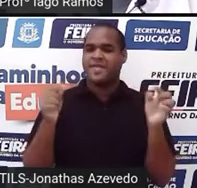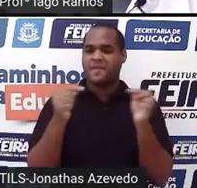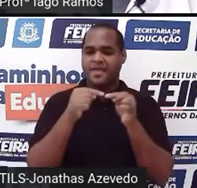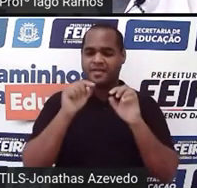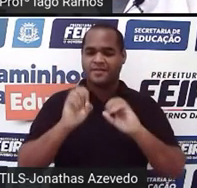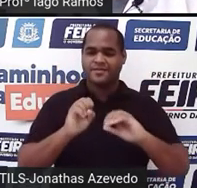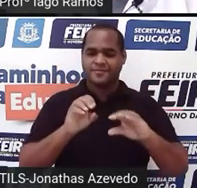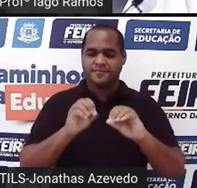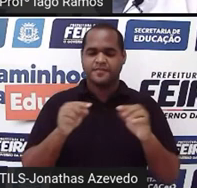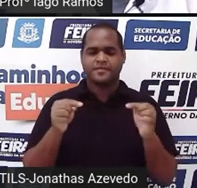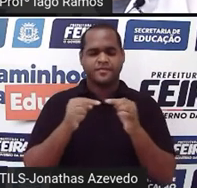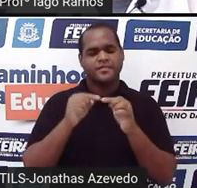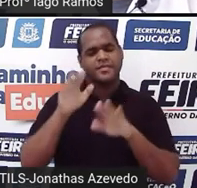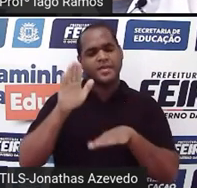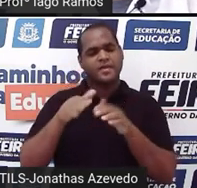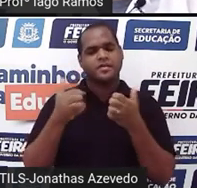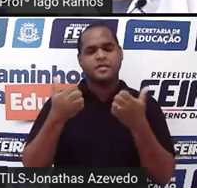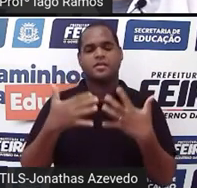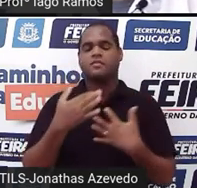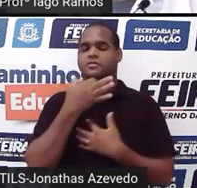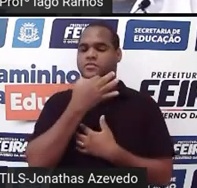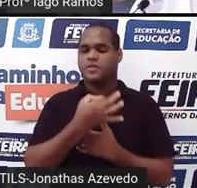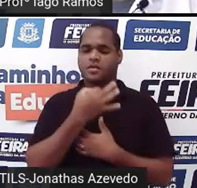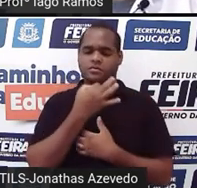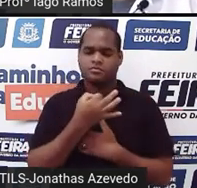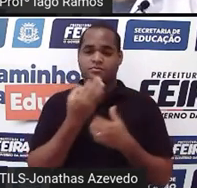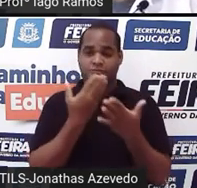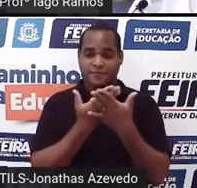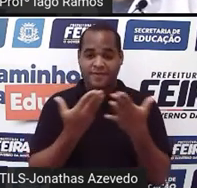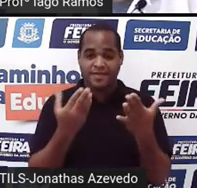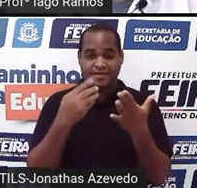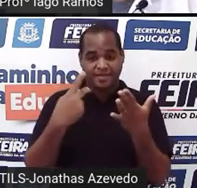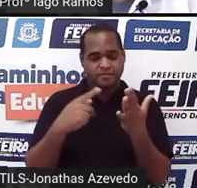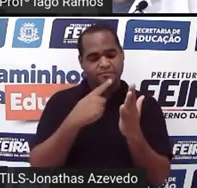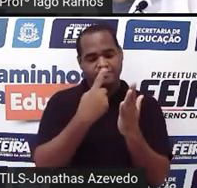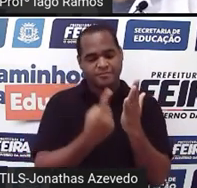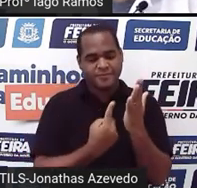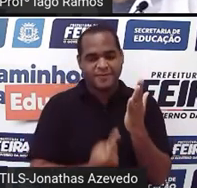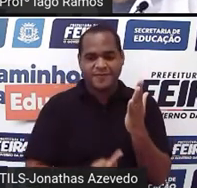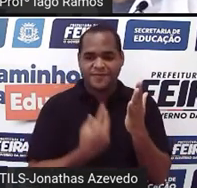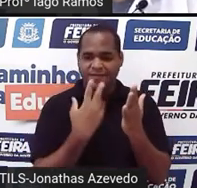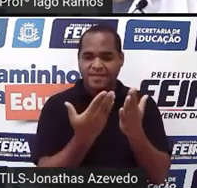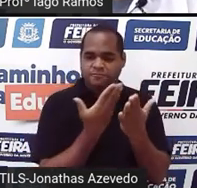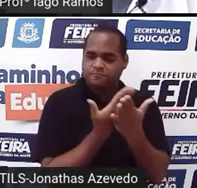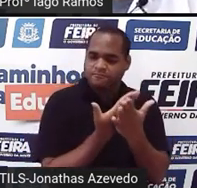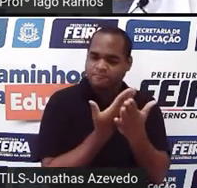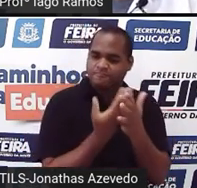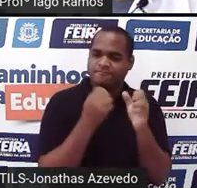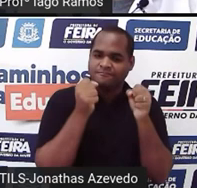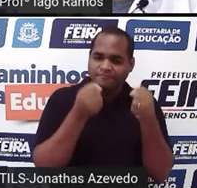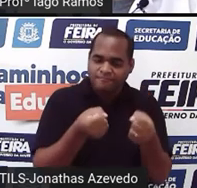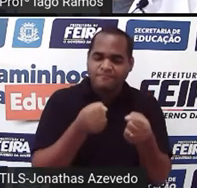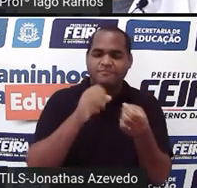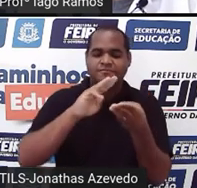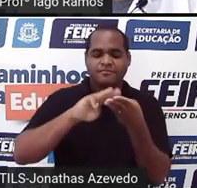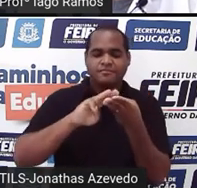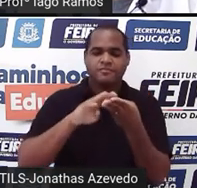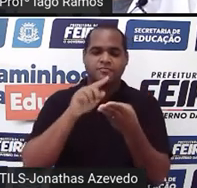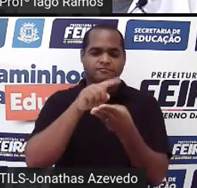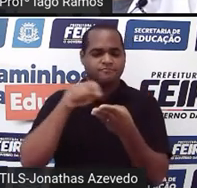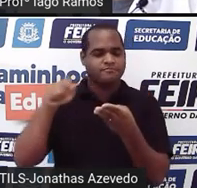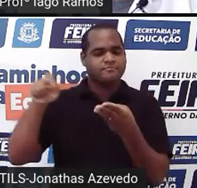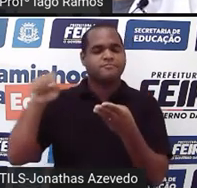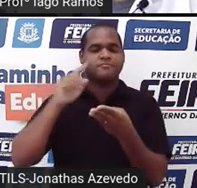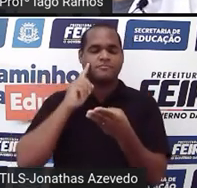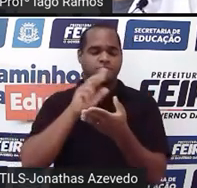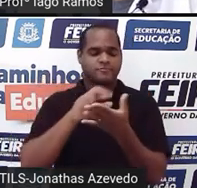dessa vez eu vou deixar como sugestão que você, no seu caderninho que você estuda matemática, escreva aí um pequeno comentário